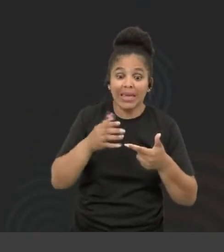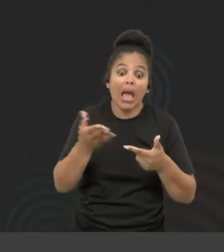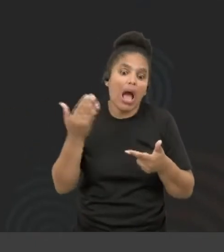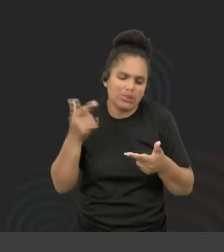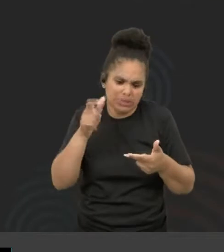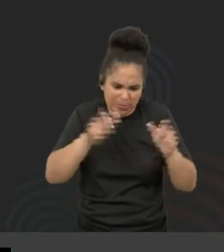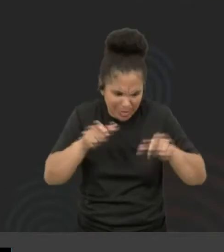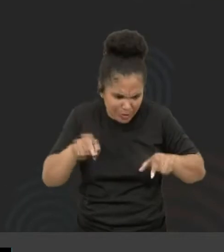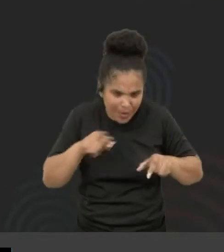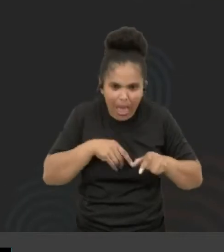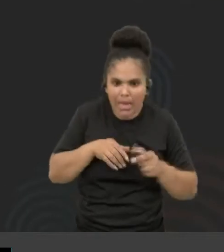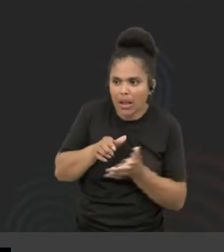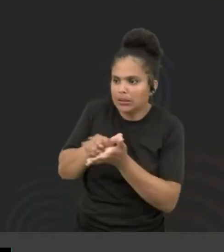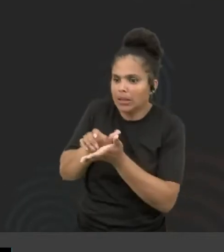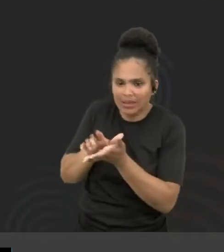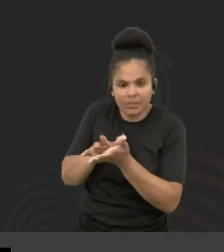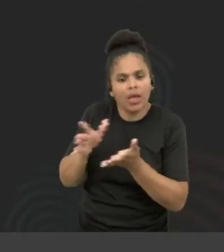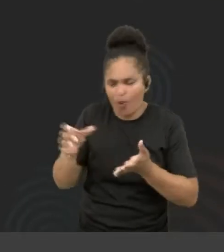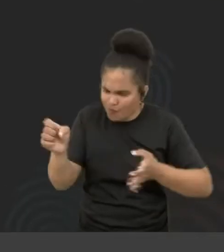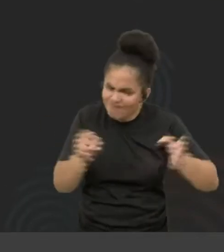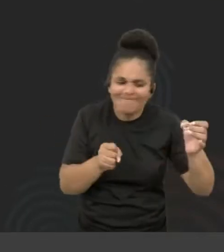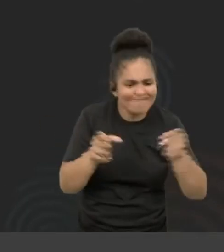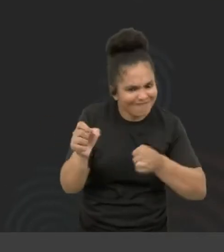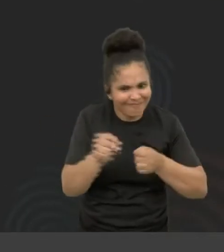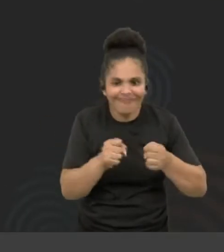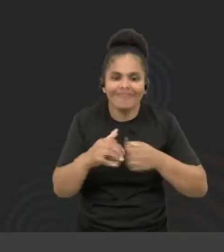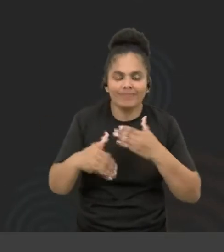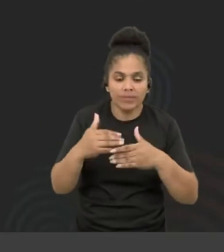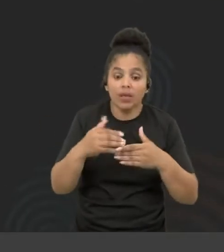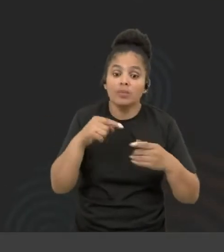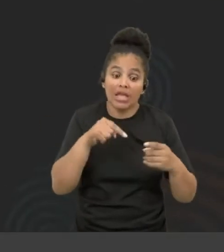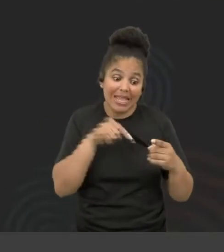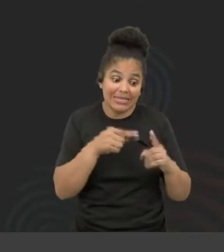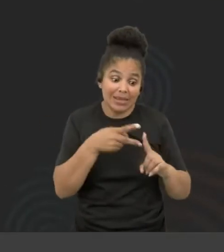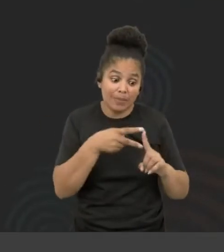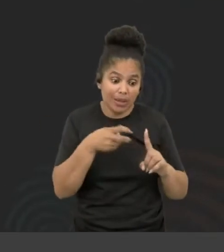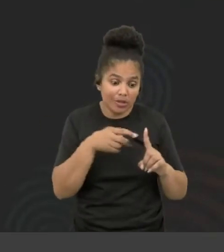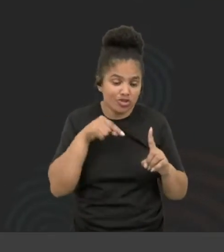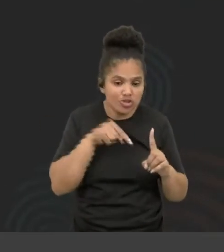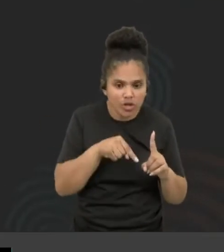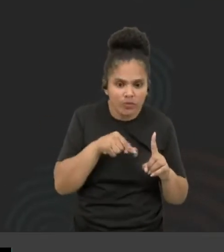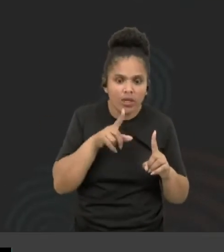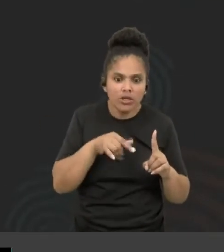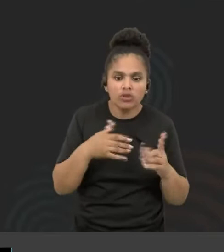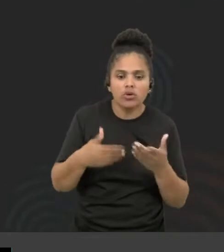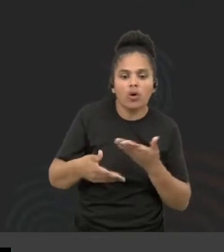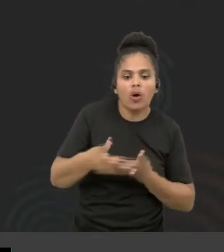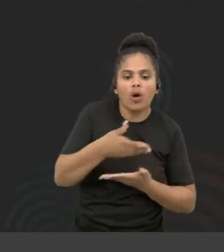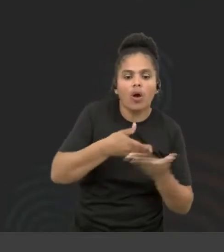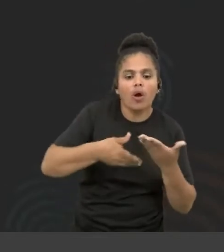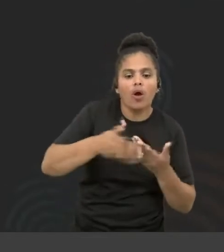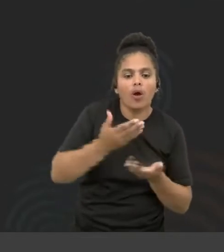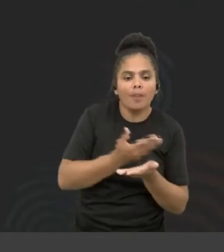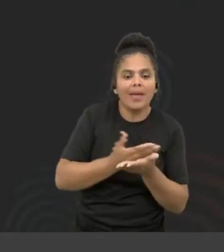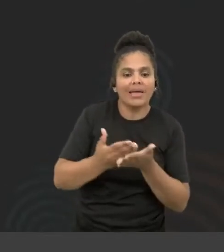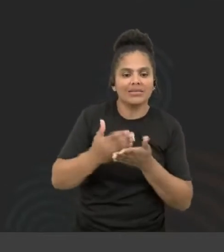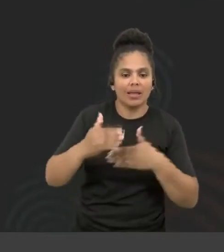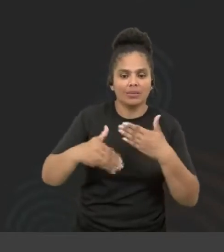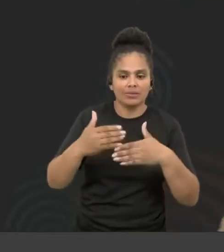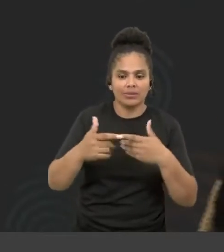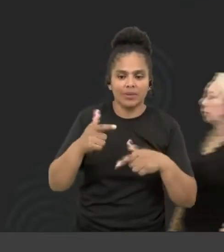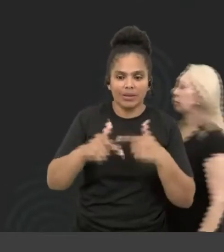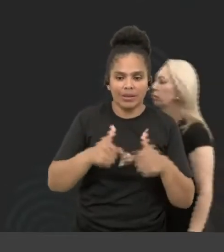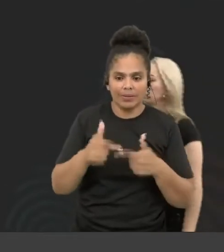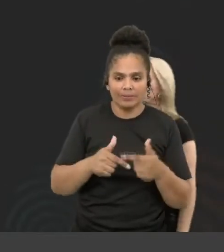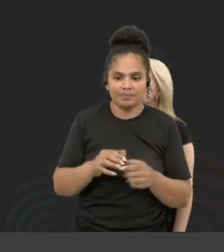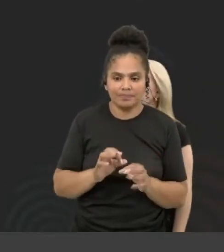o rolê. Vamos conversar. Como é que tu precisa que seja esse aplicativo aqui? Assim, gente faz essa roda girar. Nossa.